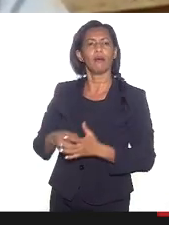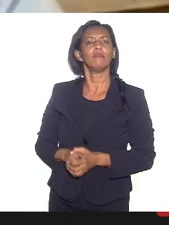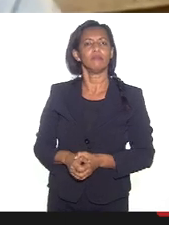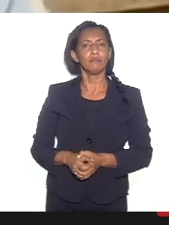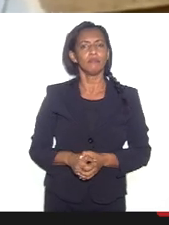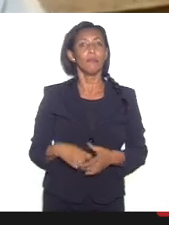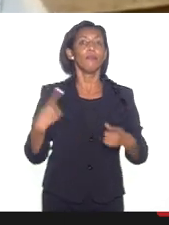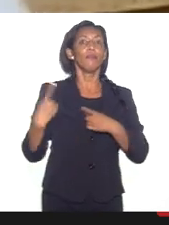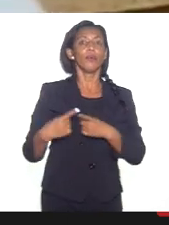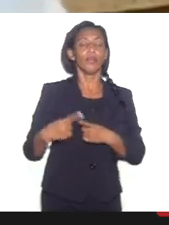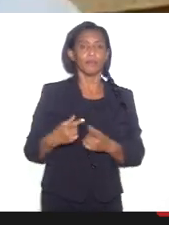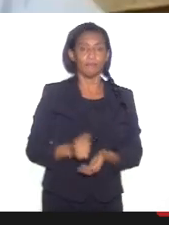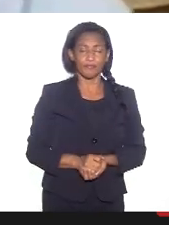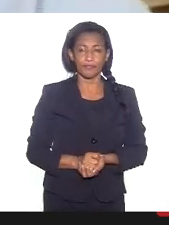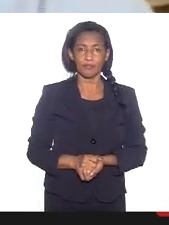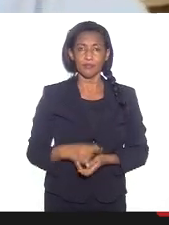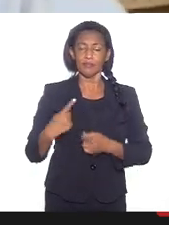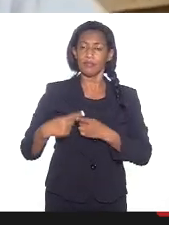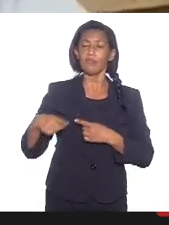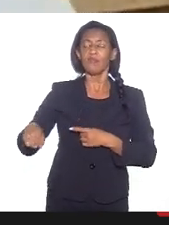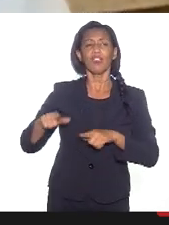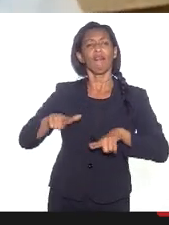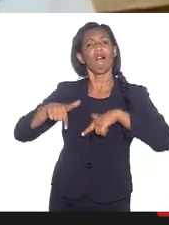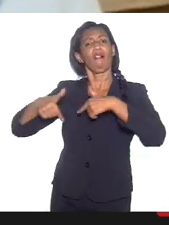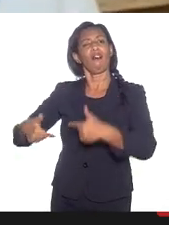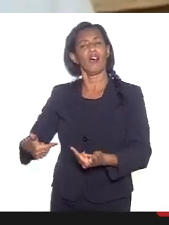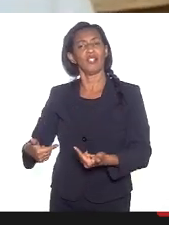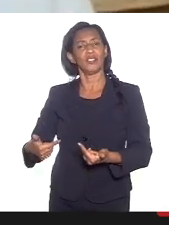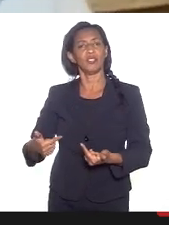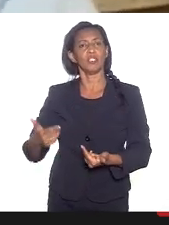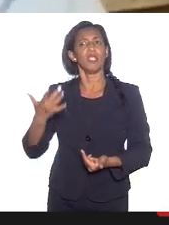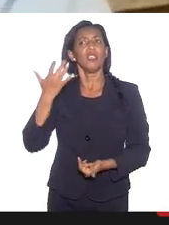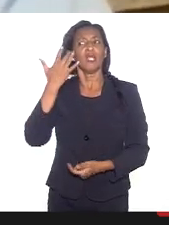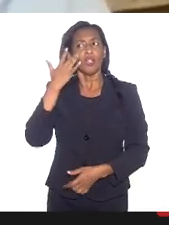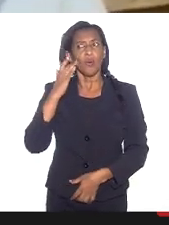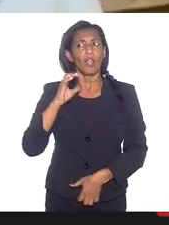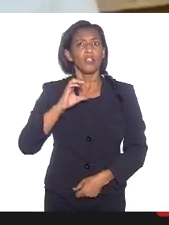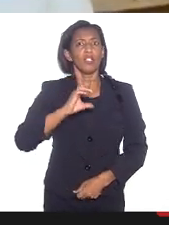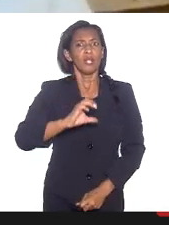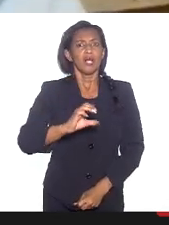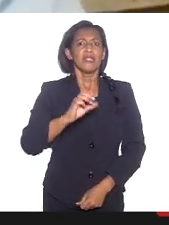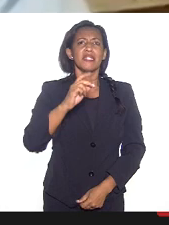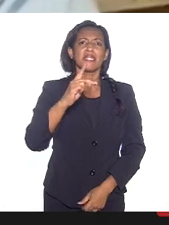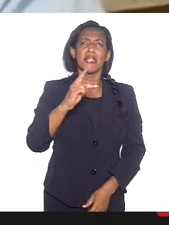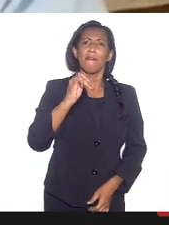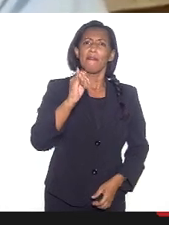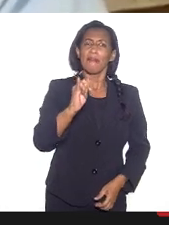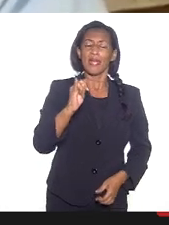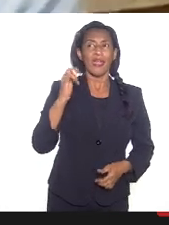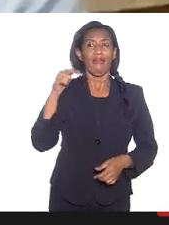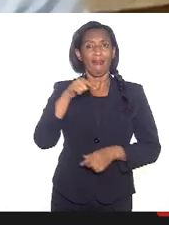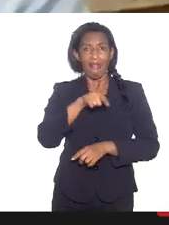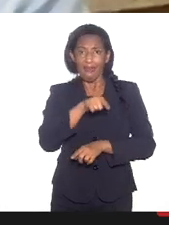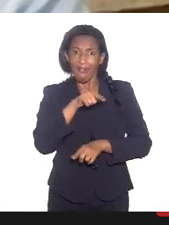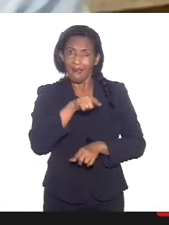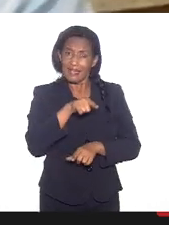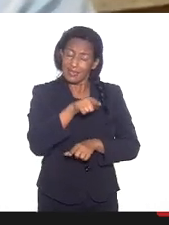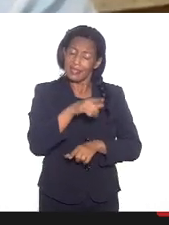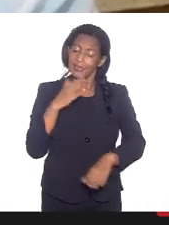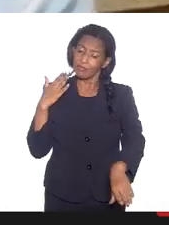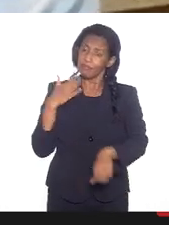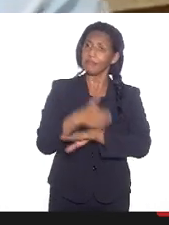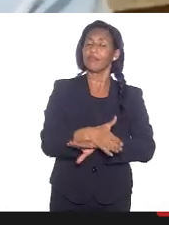Por quê? Por que elas fazem isso? E aí é que eu acho que a CPI, Marta, é aí que nós temos que avançar.